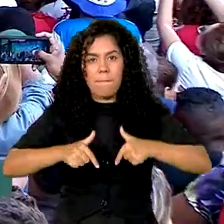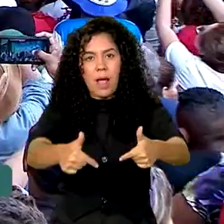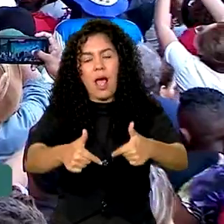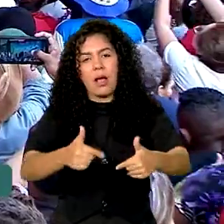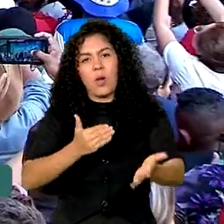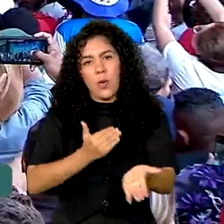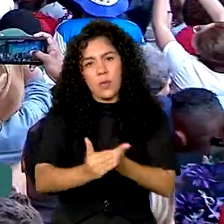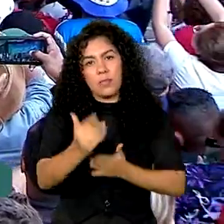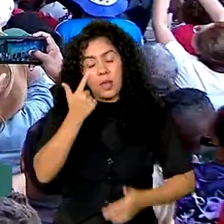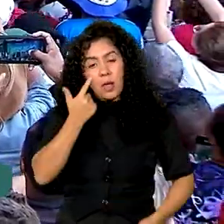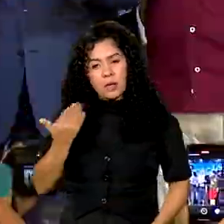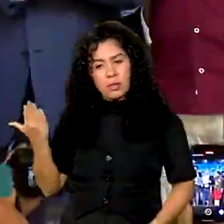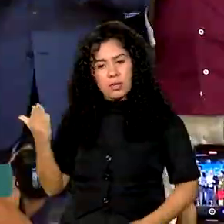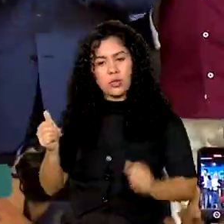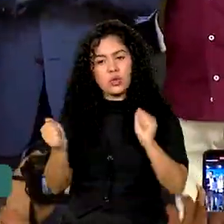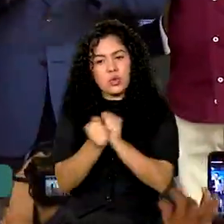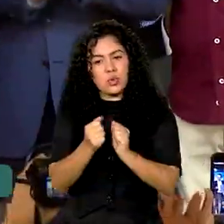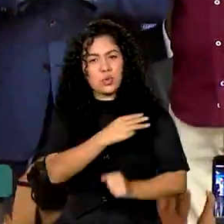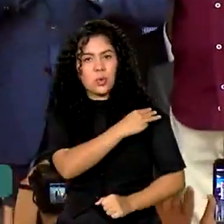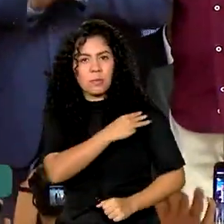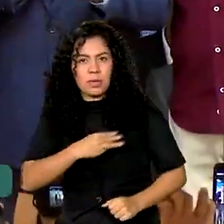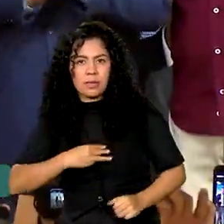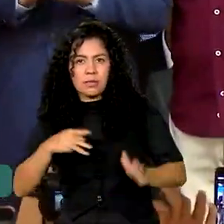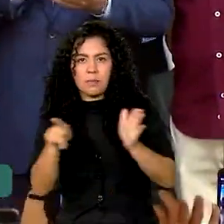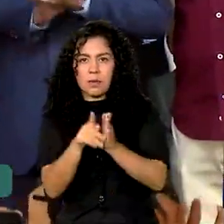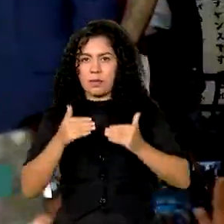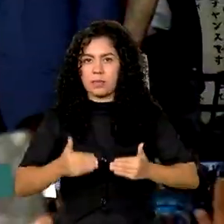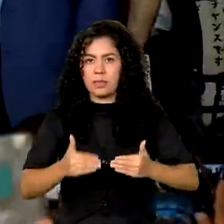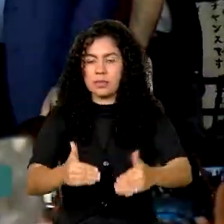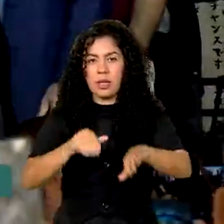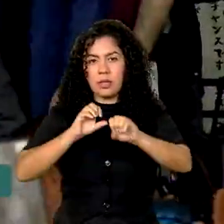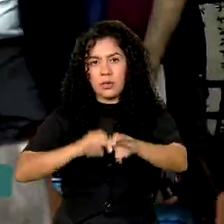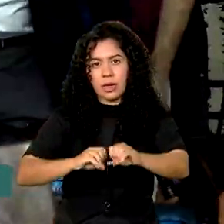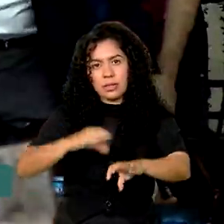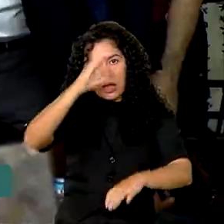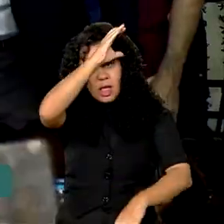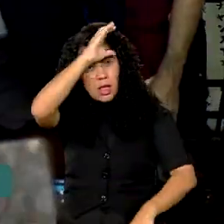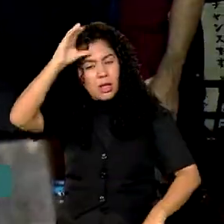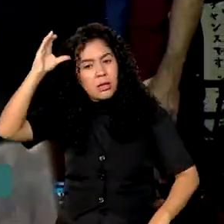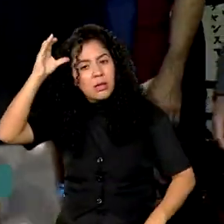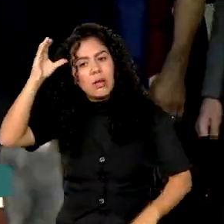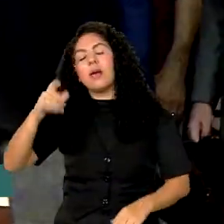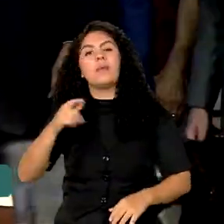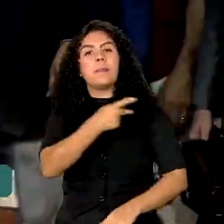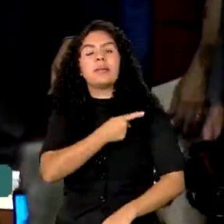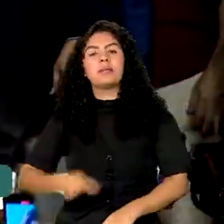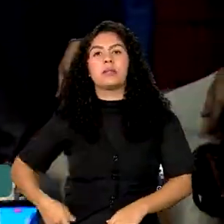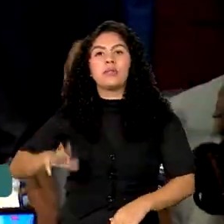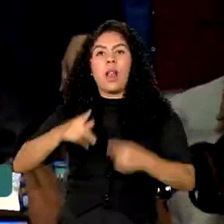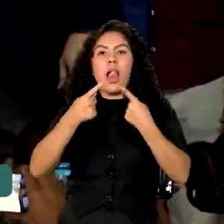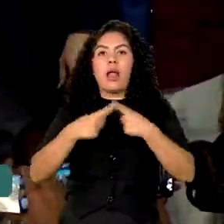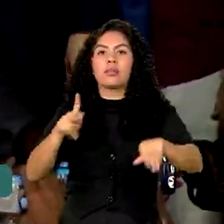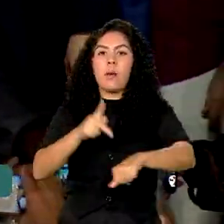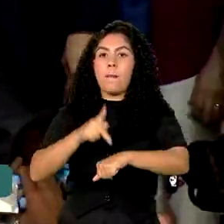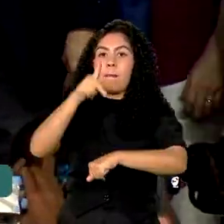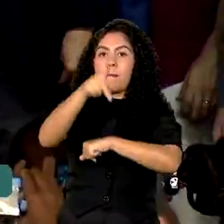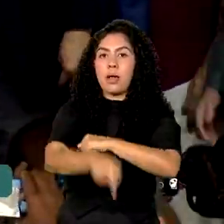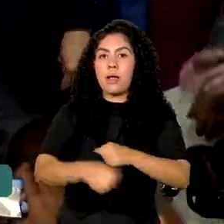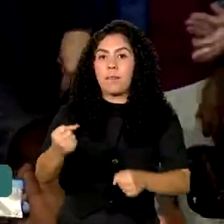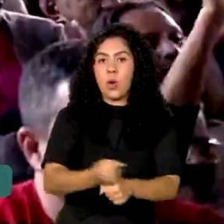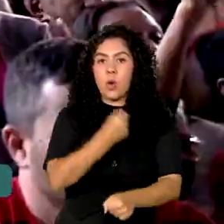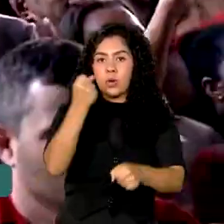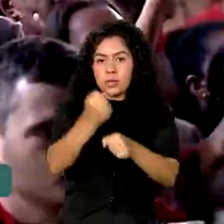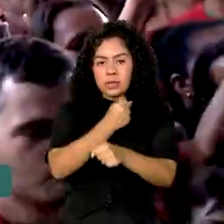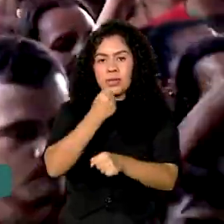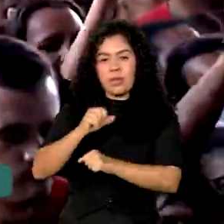Acompanhado pelo ministro da Educação, Camilo Santana, o presidente Lula lançou a pedra fundamental para a construção do campus Zona